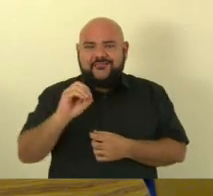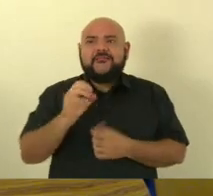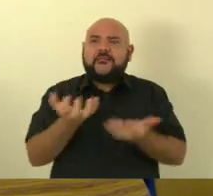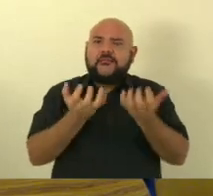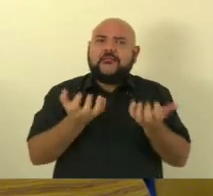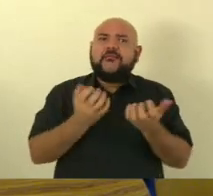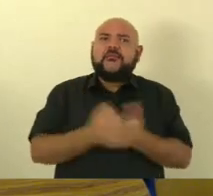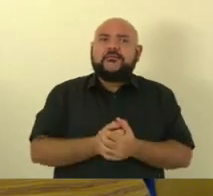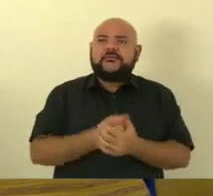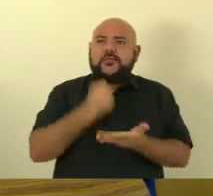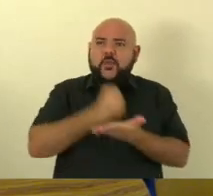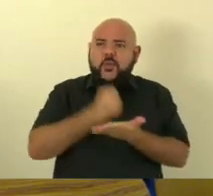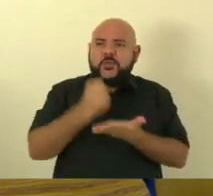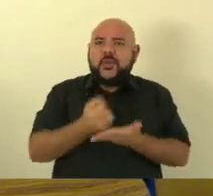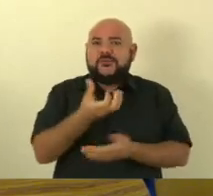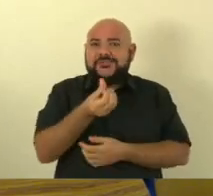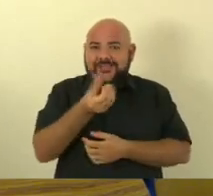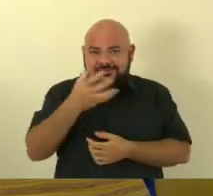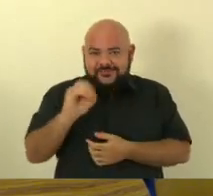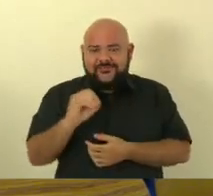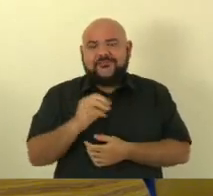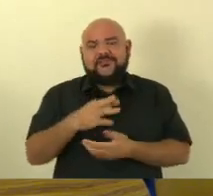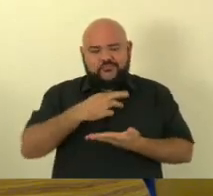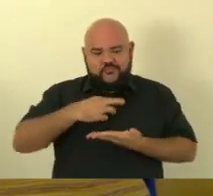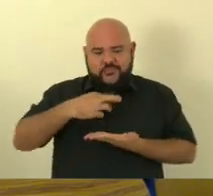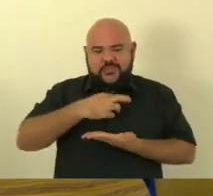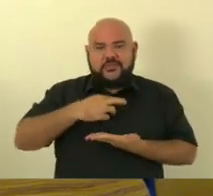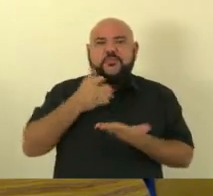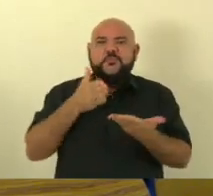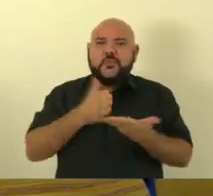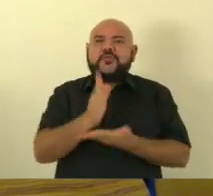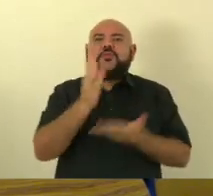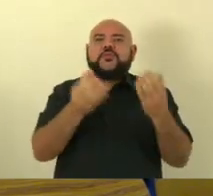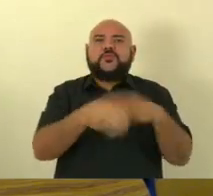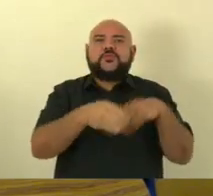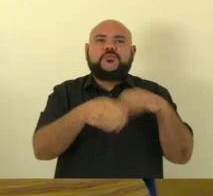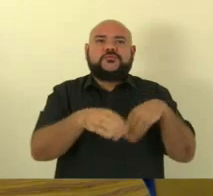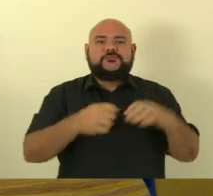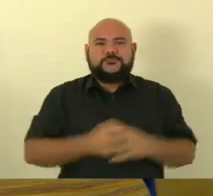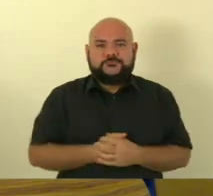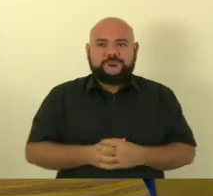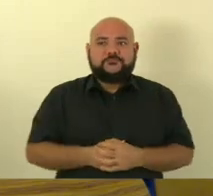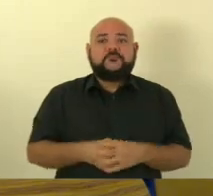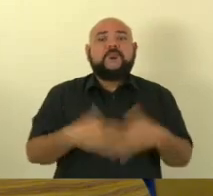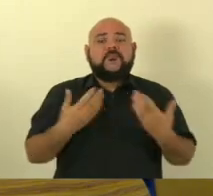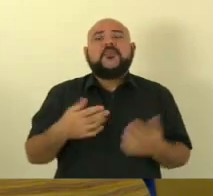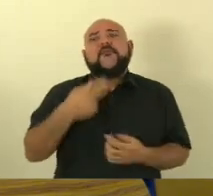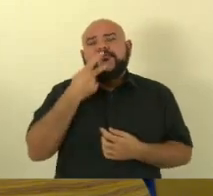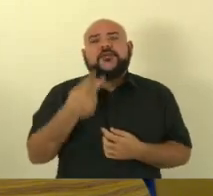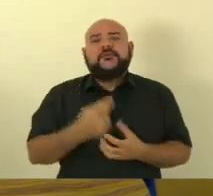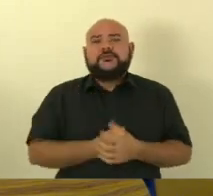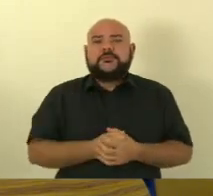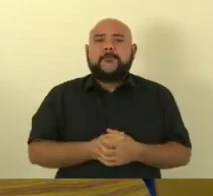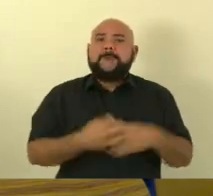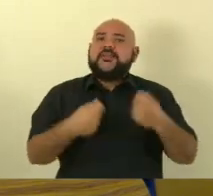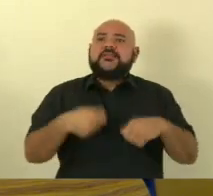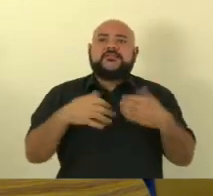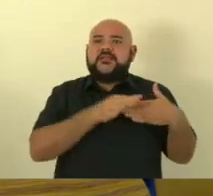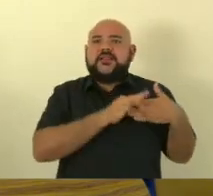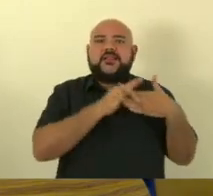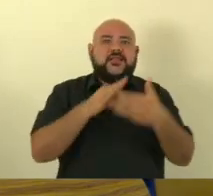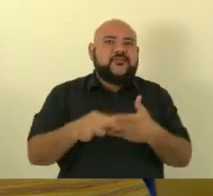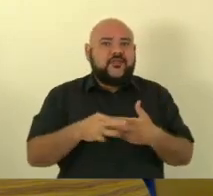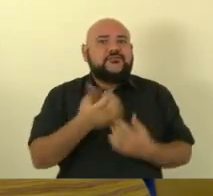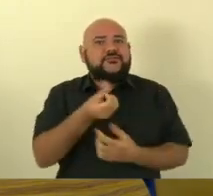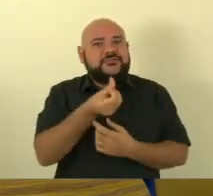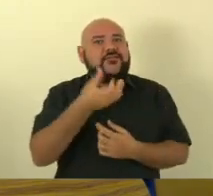Danilo eu com Davi nós falamos até o seguinte vamos levar os 60 né Danilo